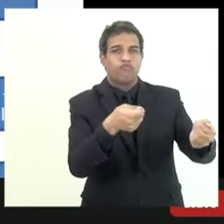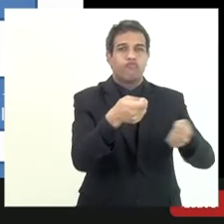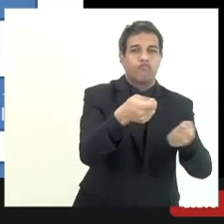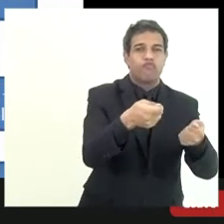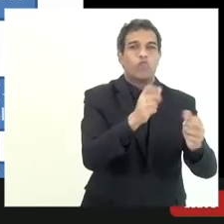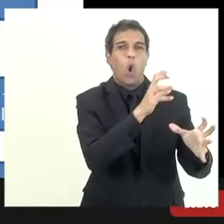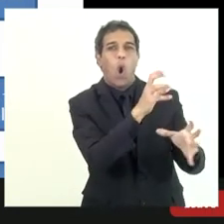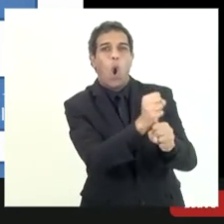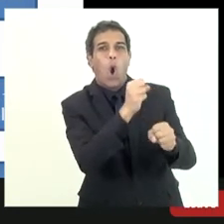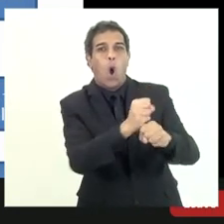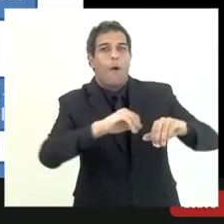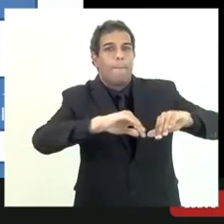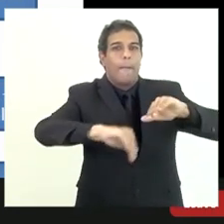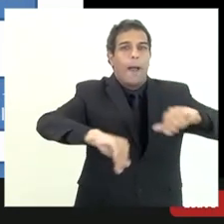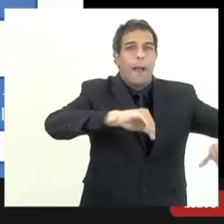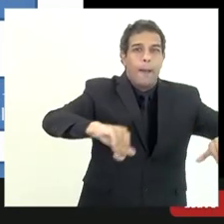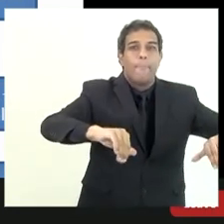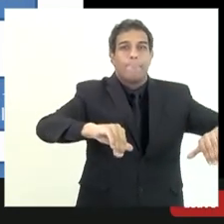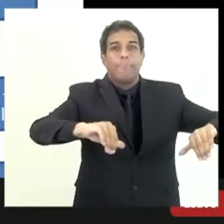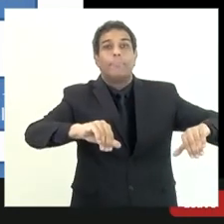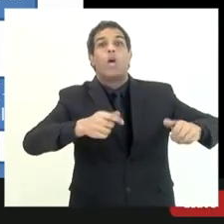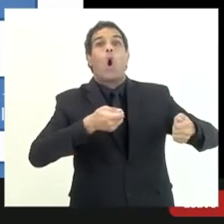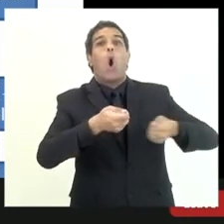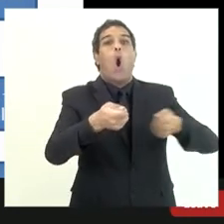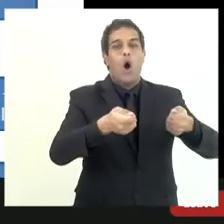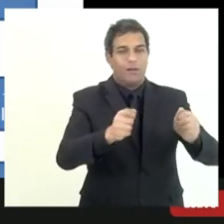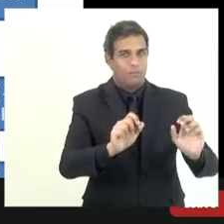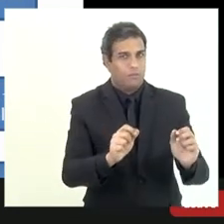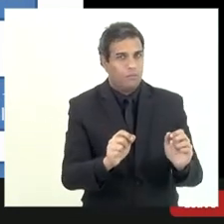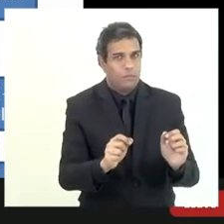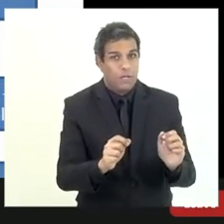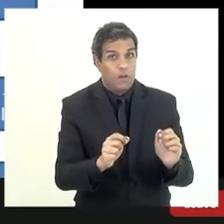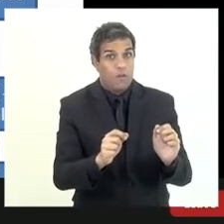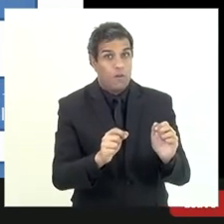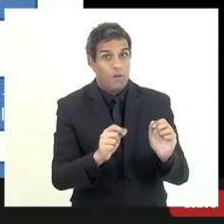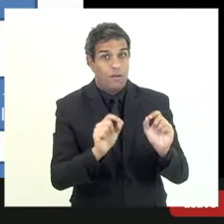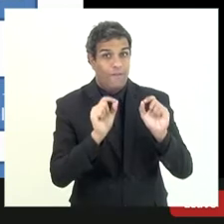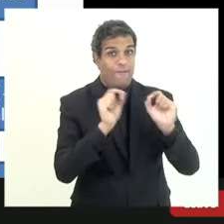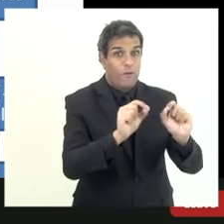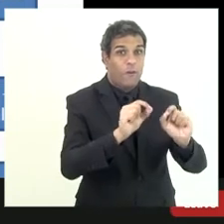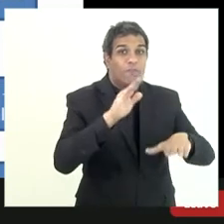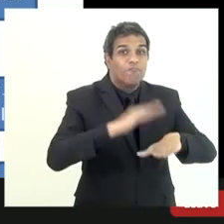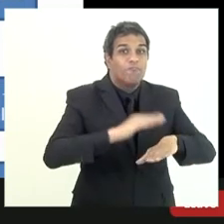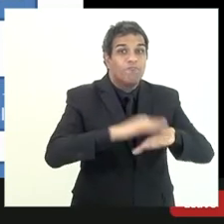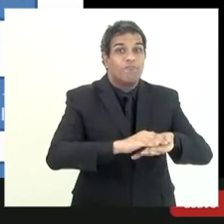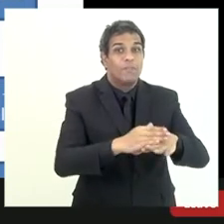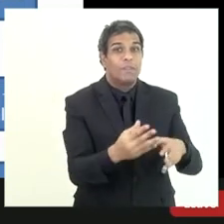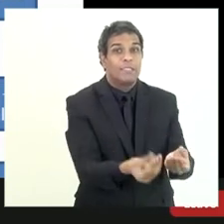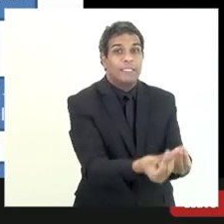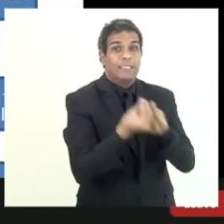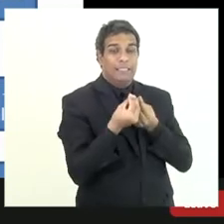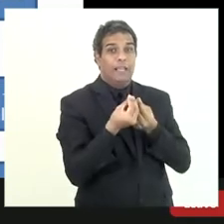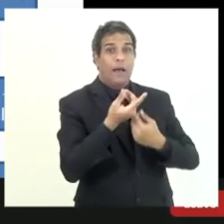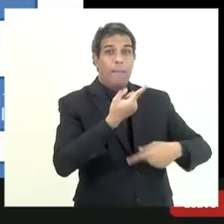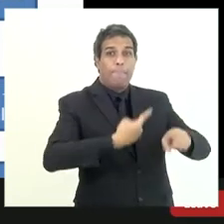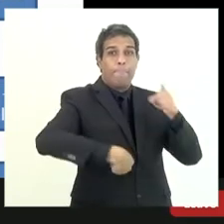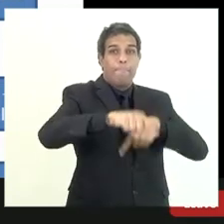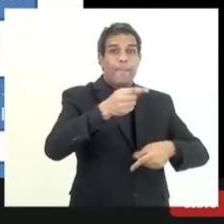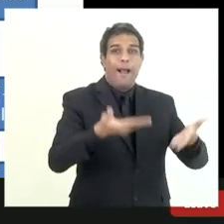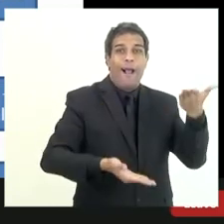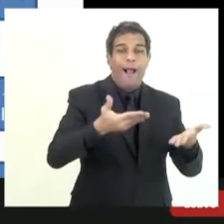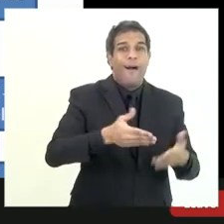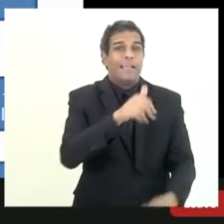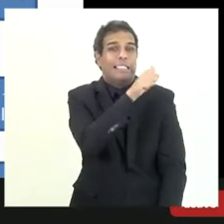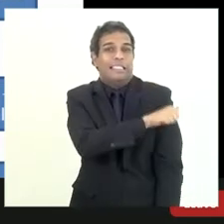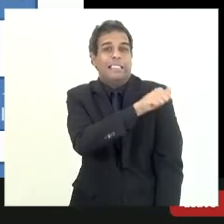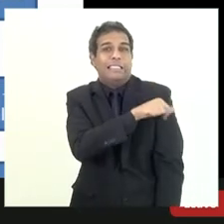contas separadas né em contas de controle não vou demonstrar esse crédito no meu balanço mas por conta de